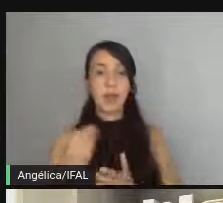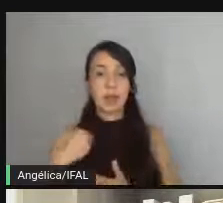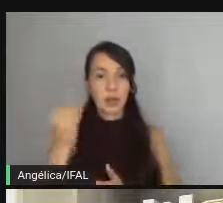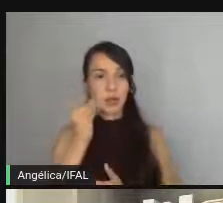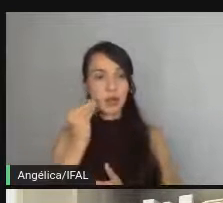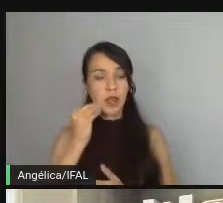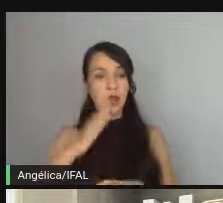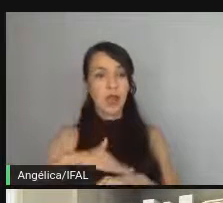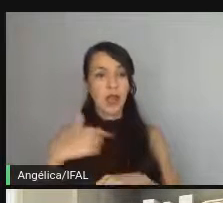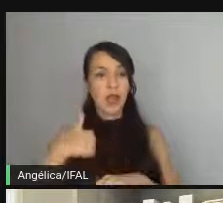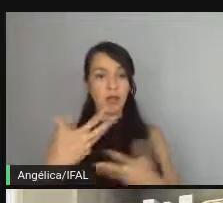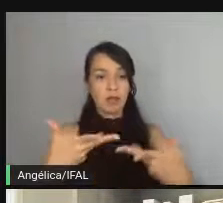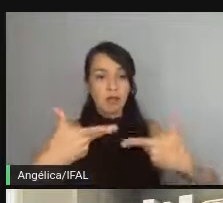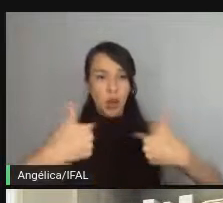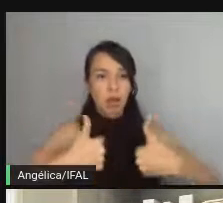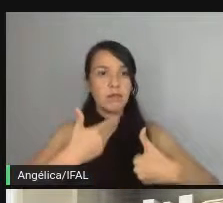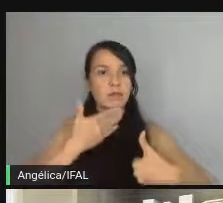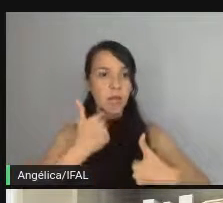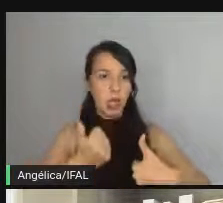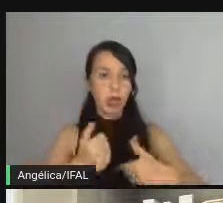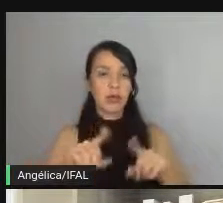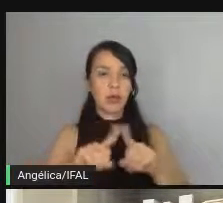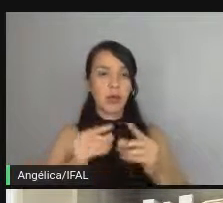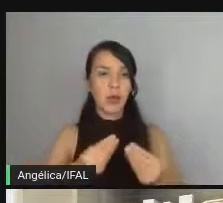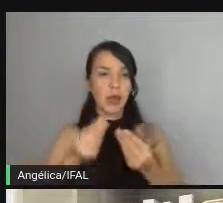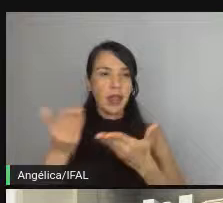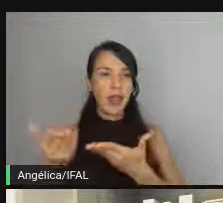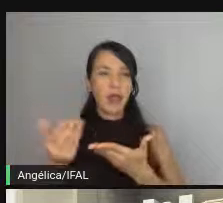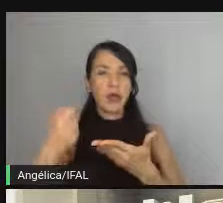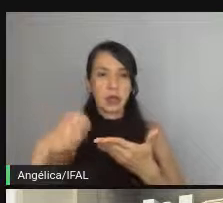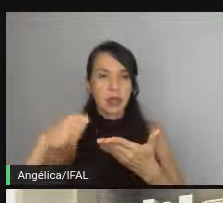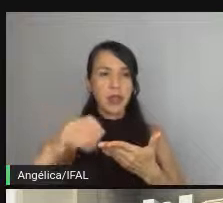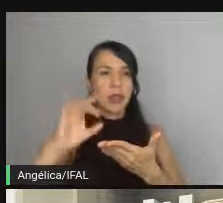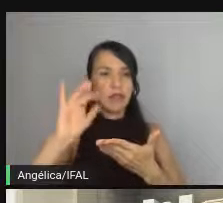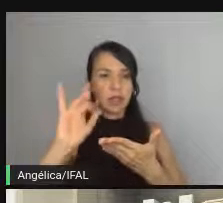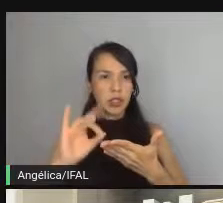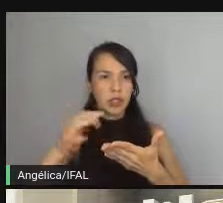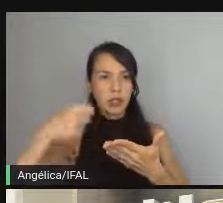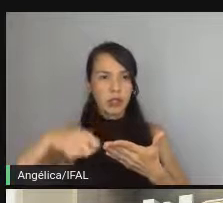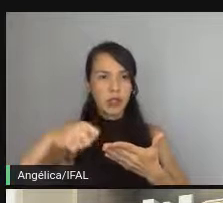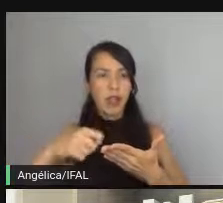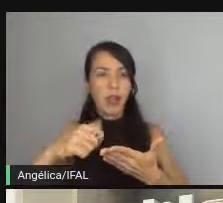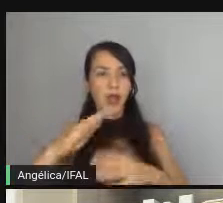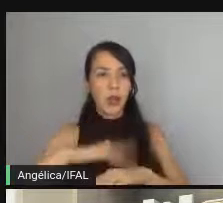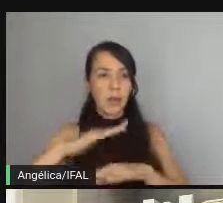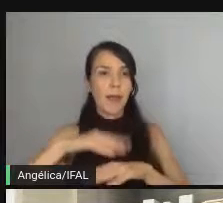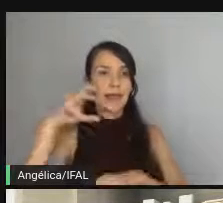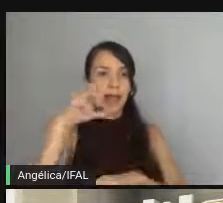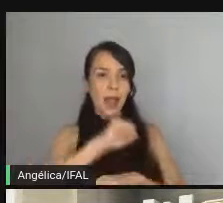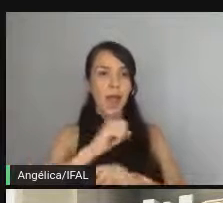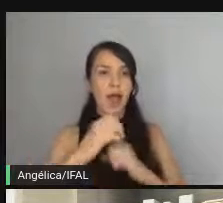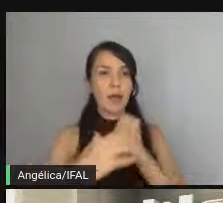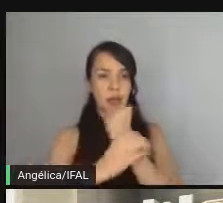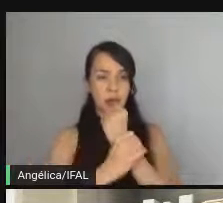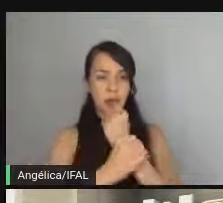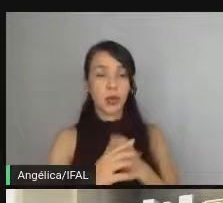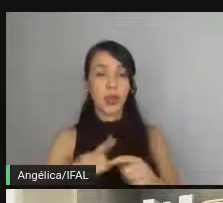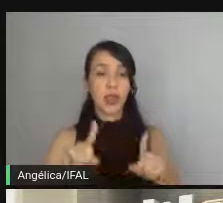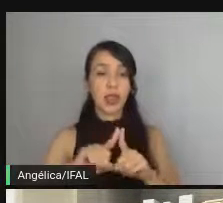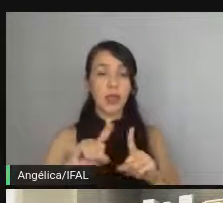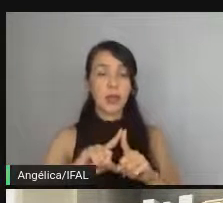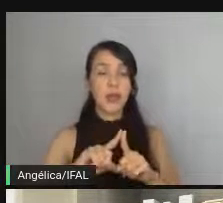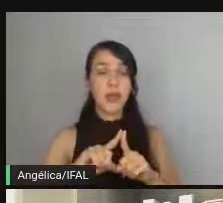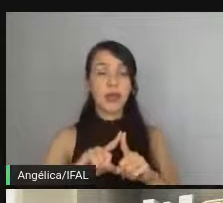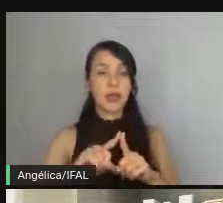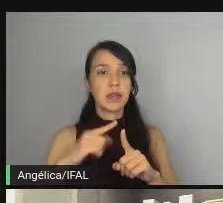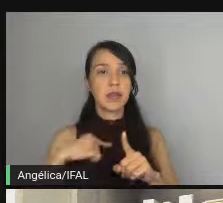aumentando a qualidade do meu código eu entregava o que precisava ser feito de uma forma mais rápida mais segura além de prevenir